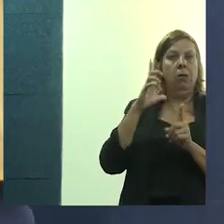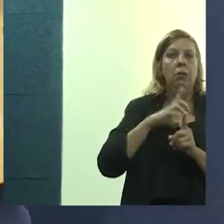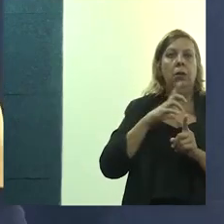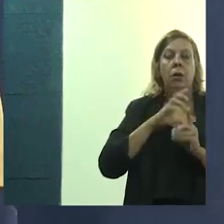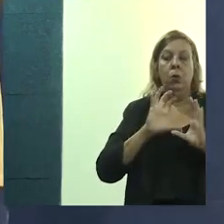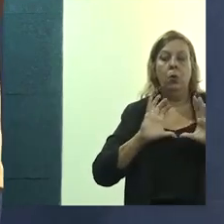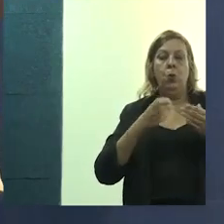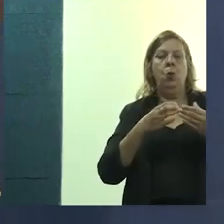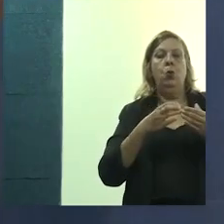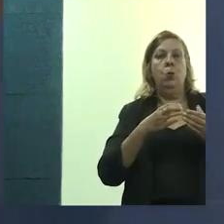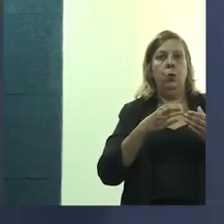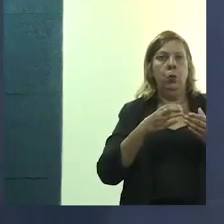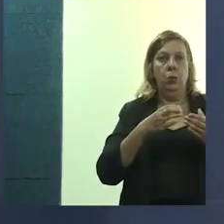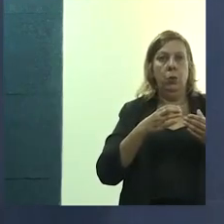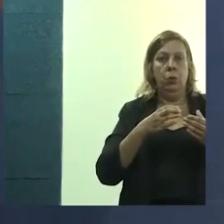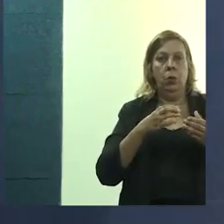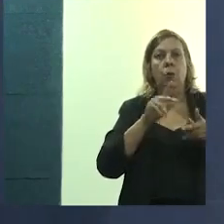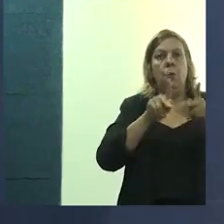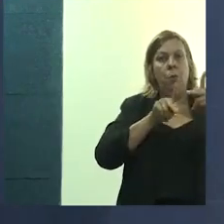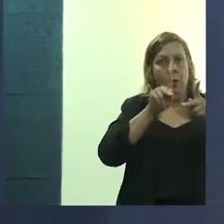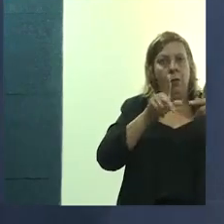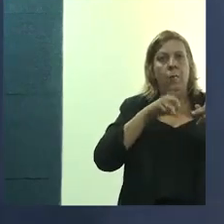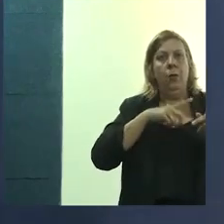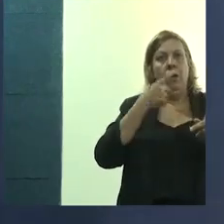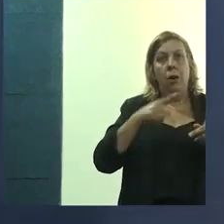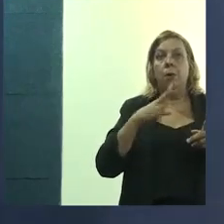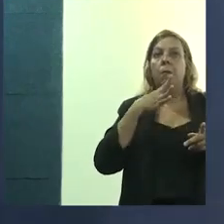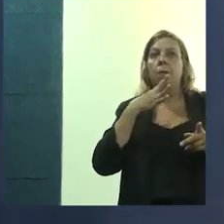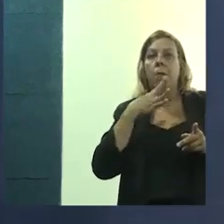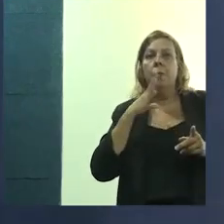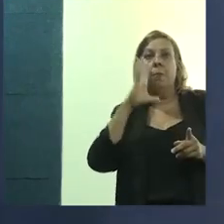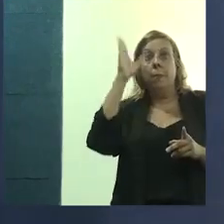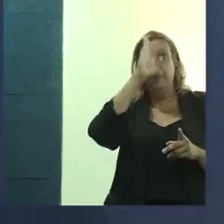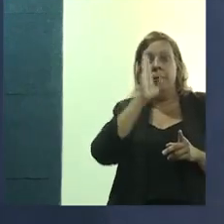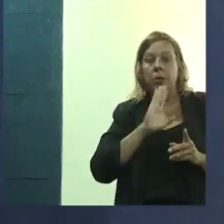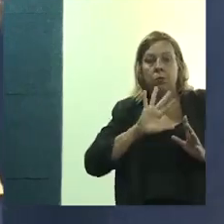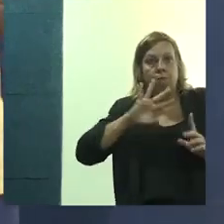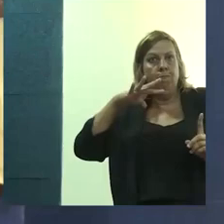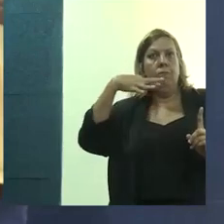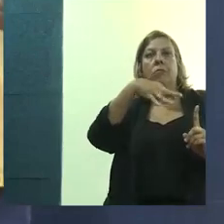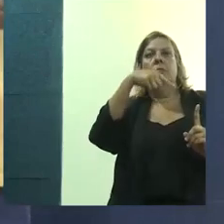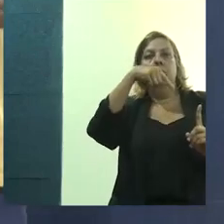Então, grupos populares de Laranjeiras são conhecidos no Brasil inteiro.